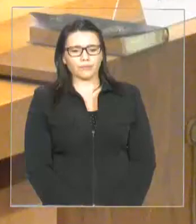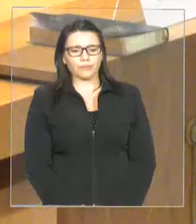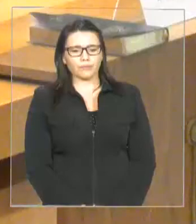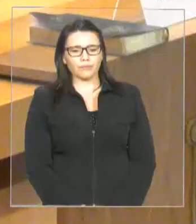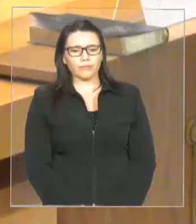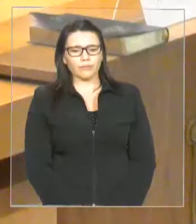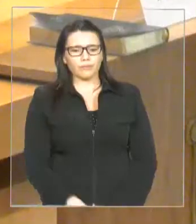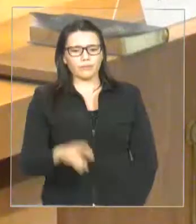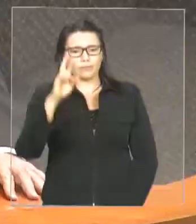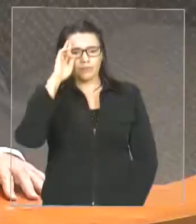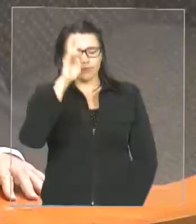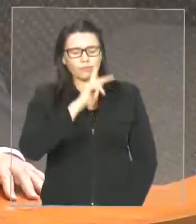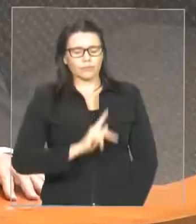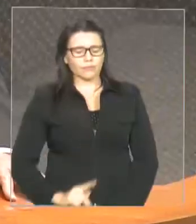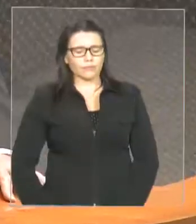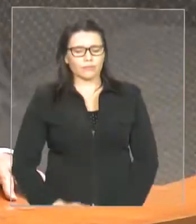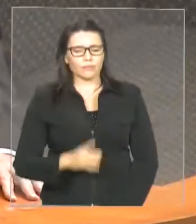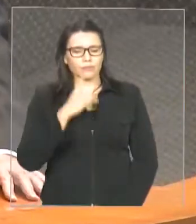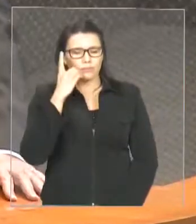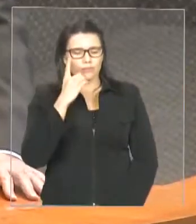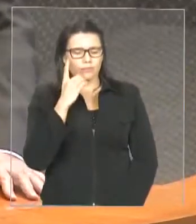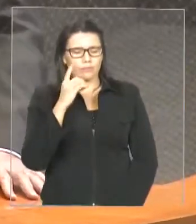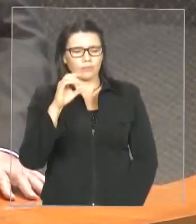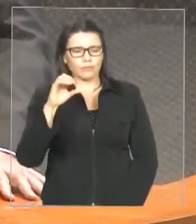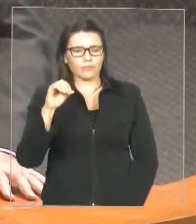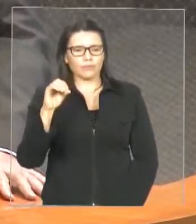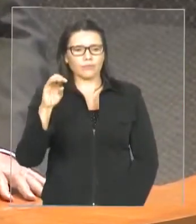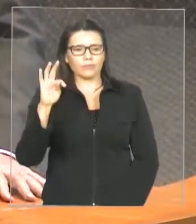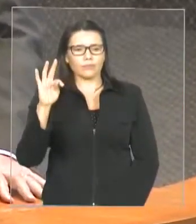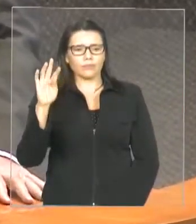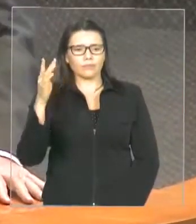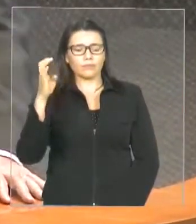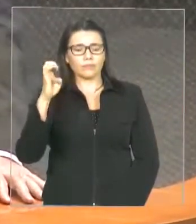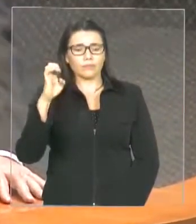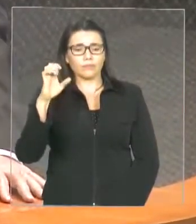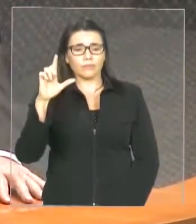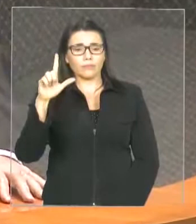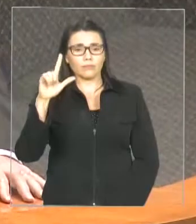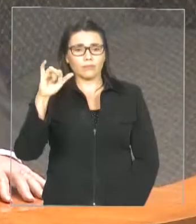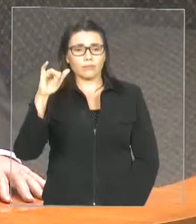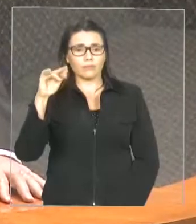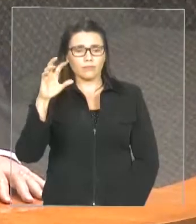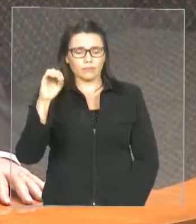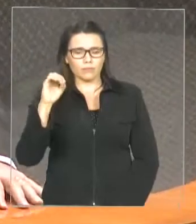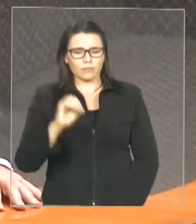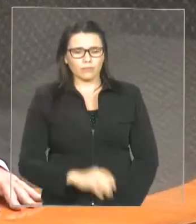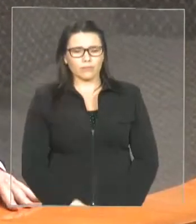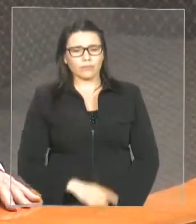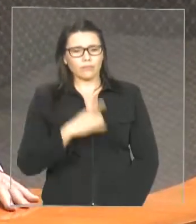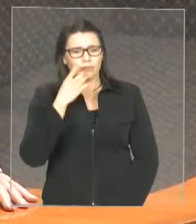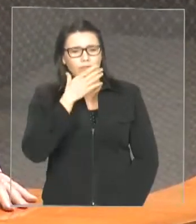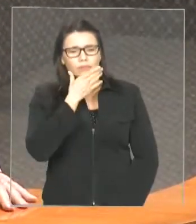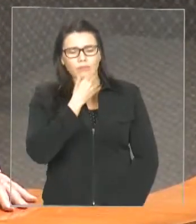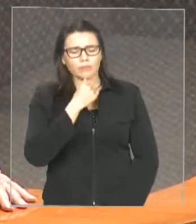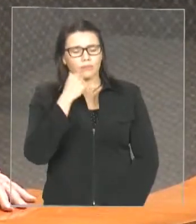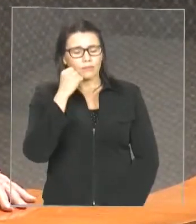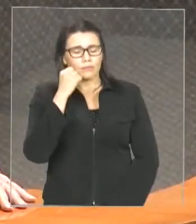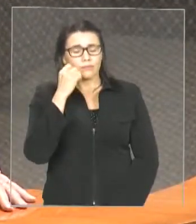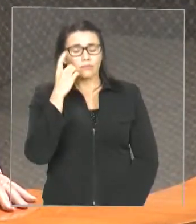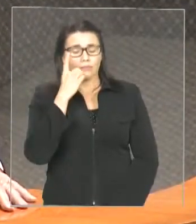Senhor presidente, deputado Otelino, senhores deputados, senhoras deputadas, jornalistas,